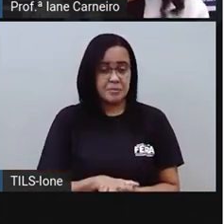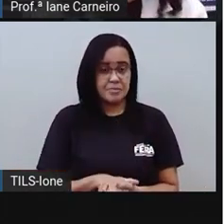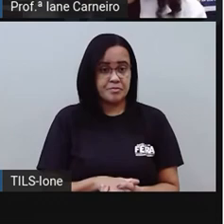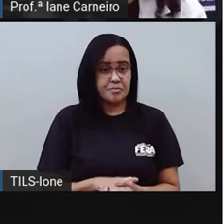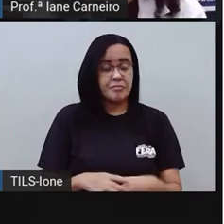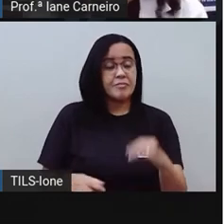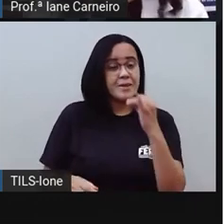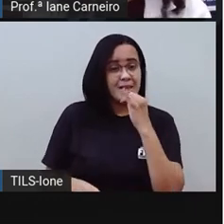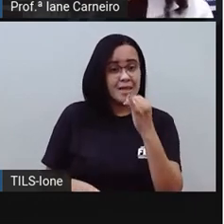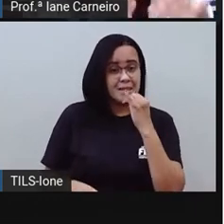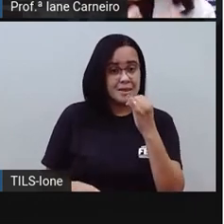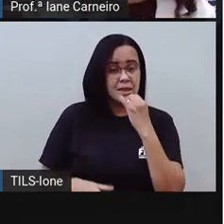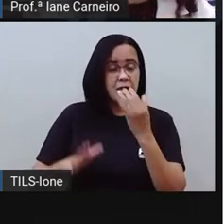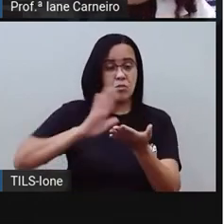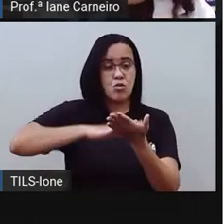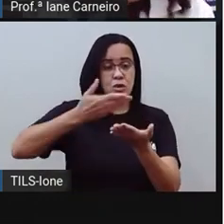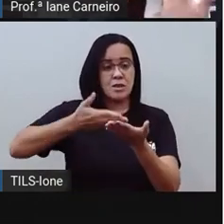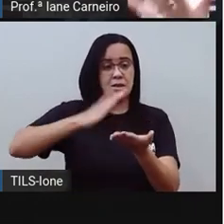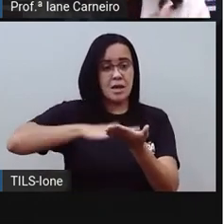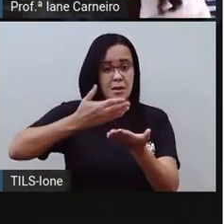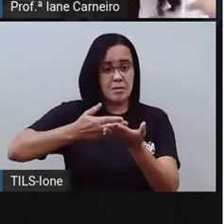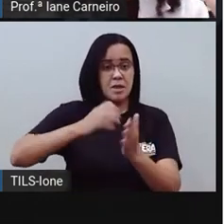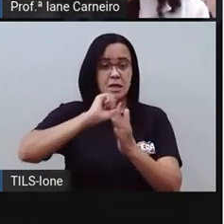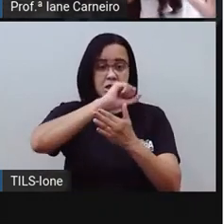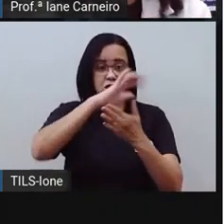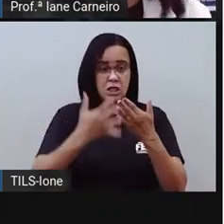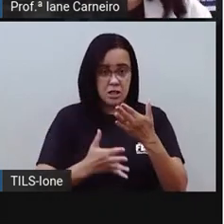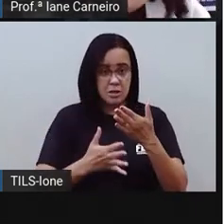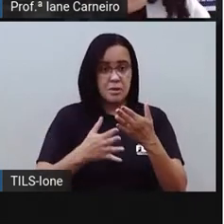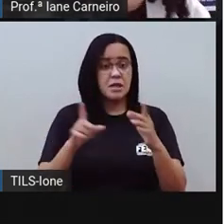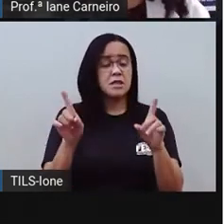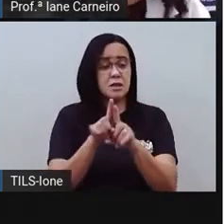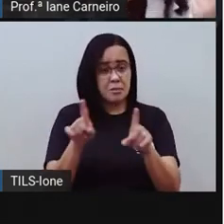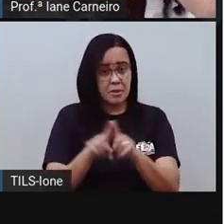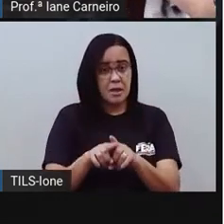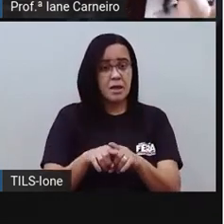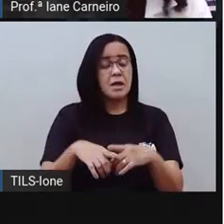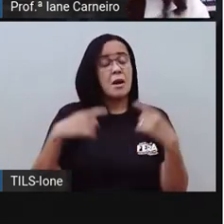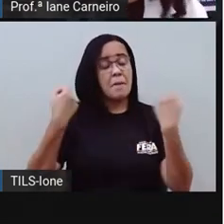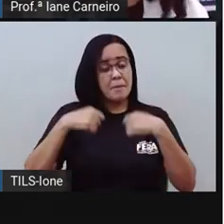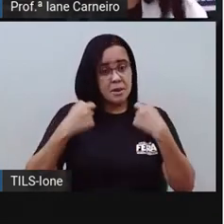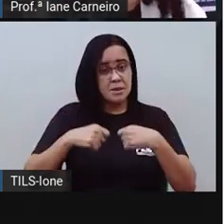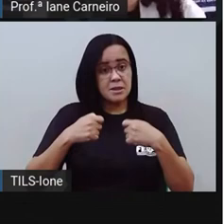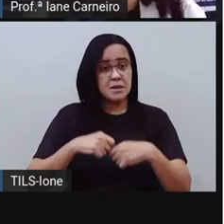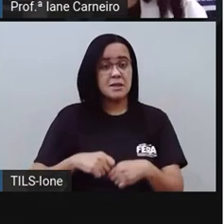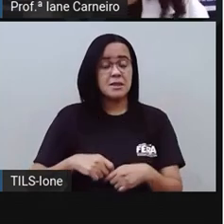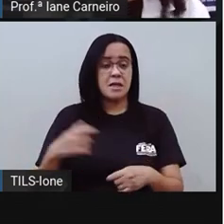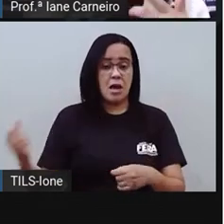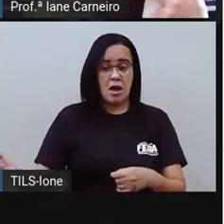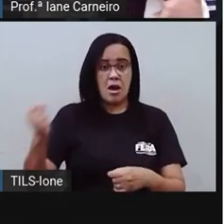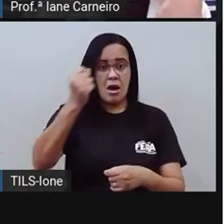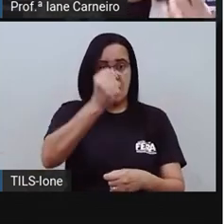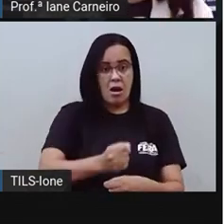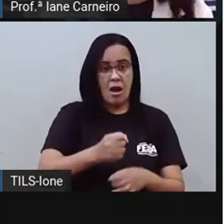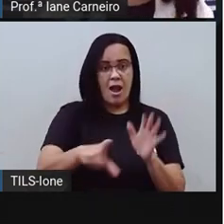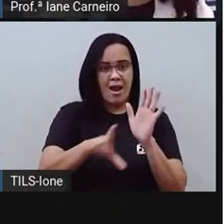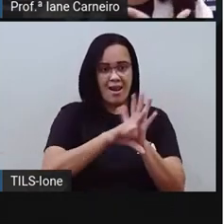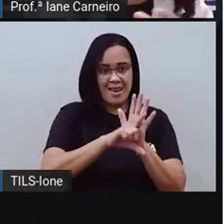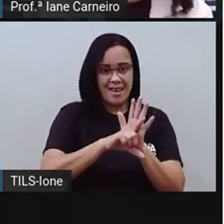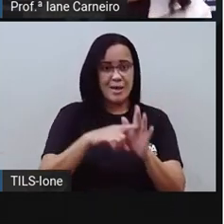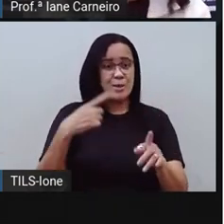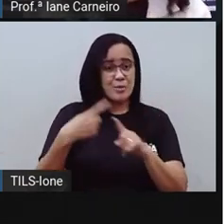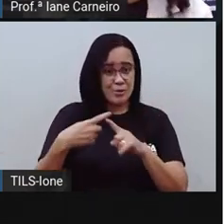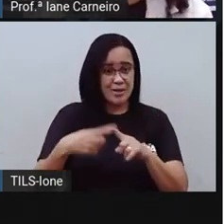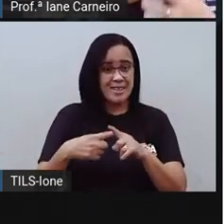de respeitar as crianças que precisam, né? Assistir a aula, mas que não estão ouvindo a pró, mas estão assistindo